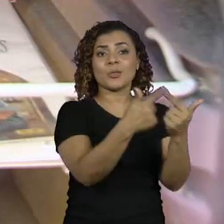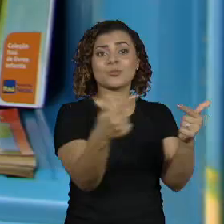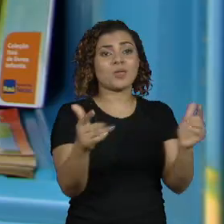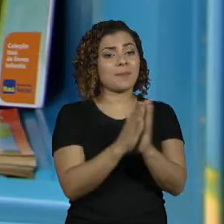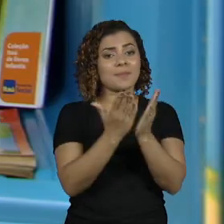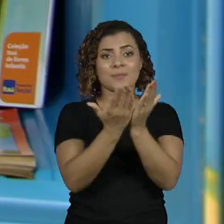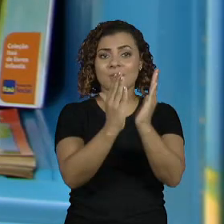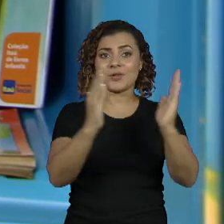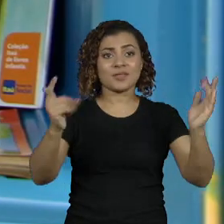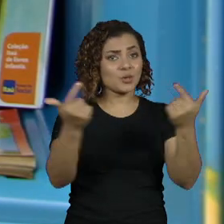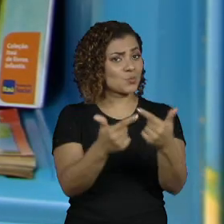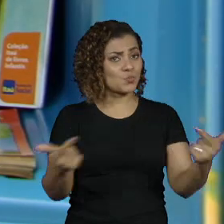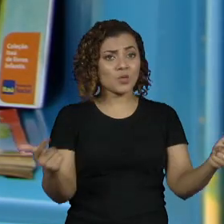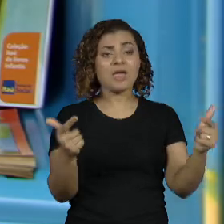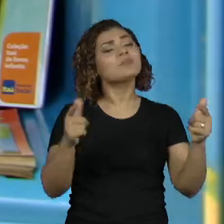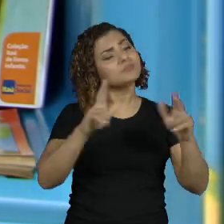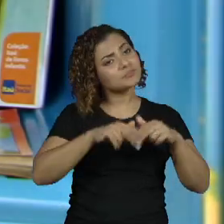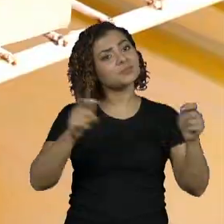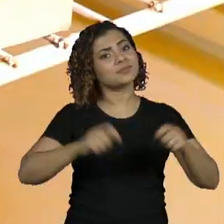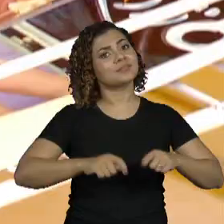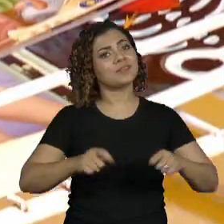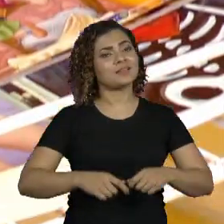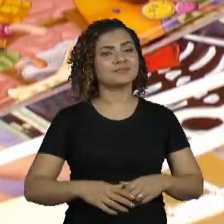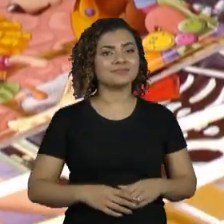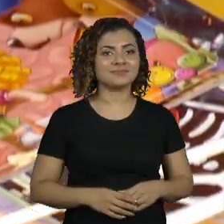biblioteca, não têm uma biblioteca muito próxima.